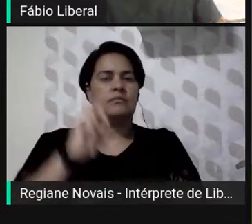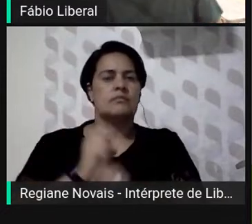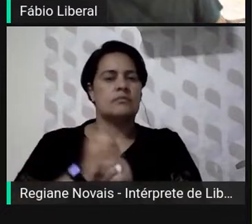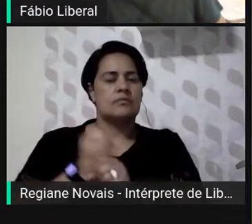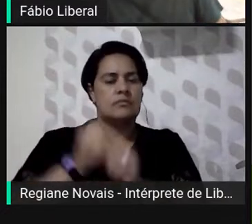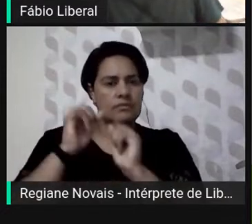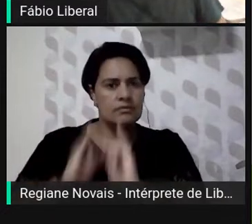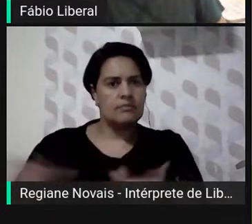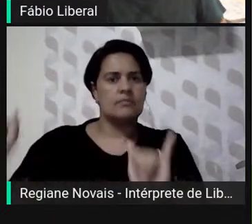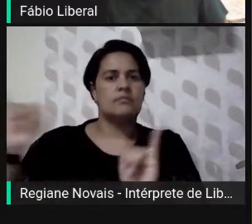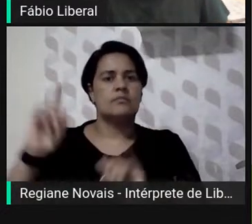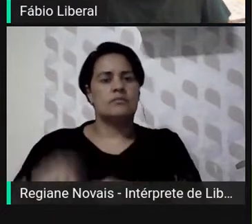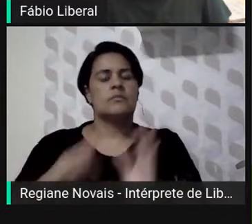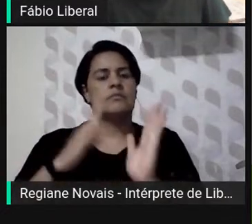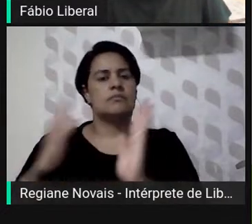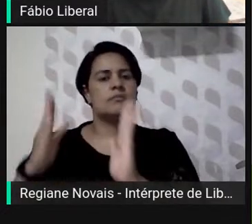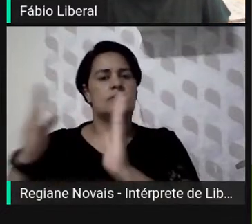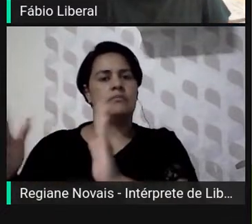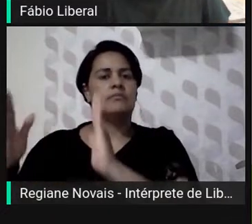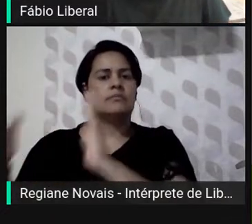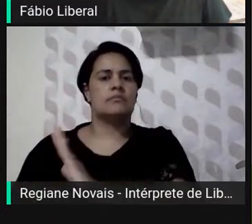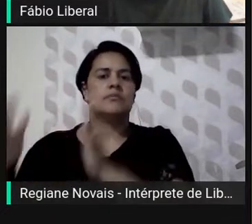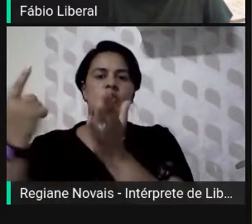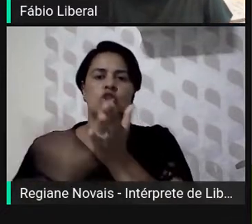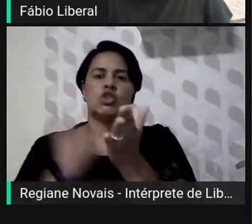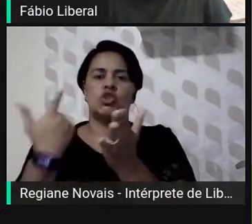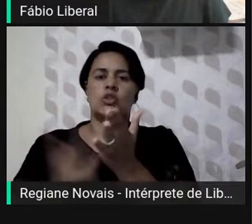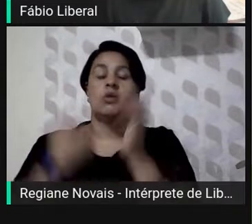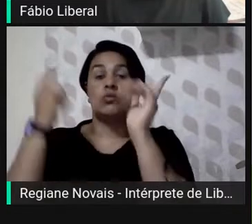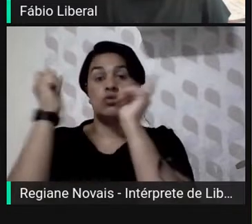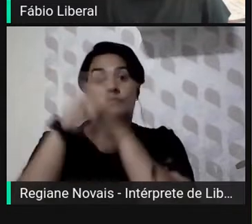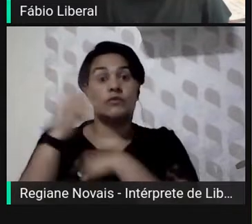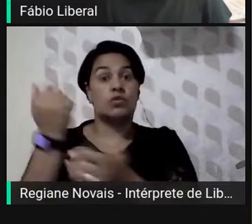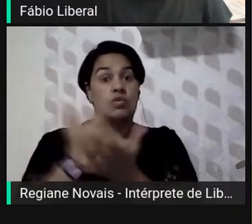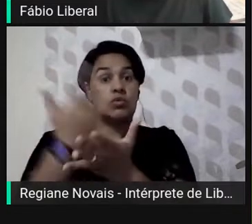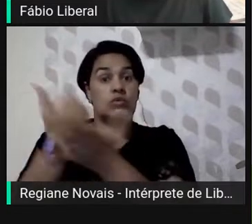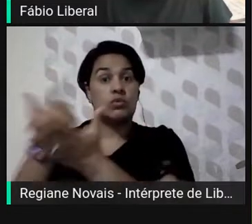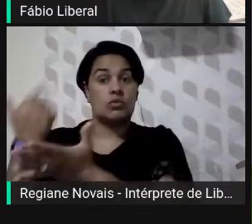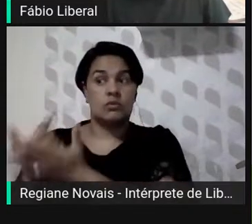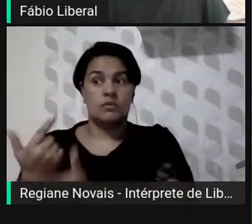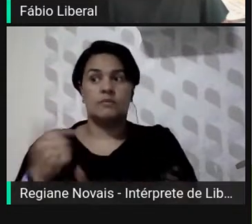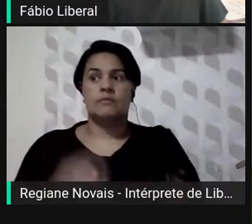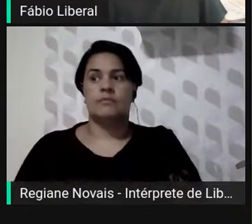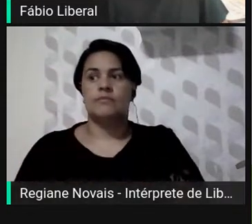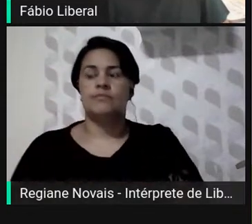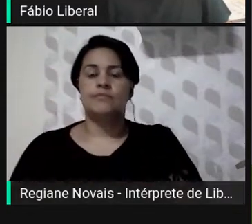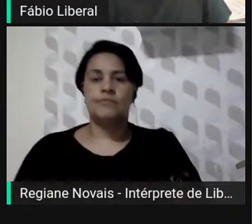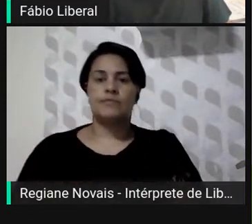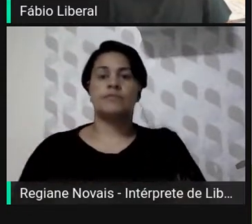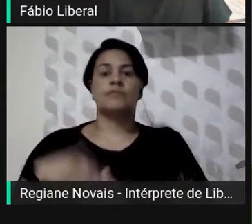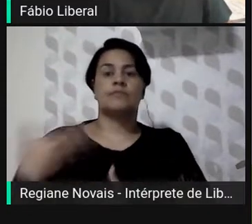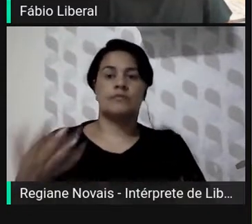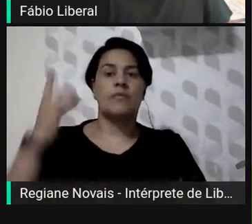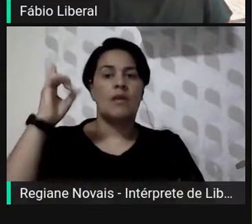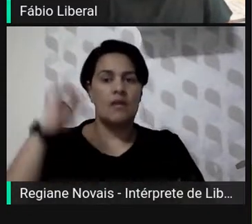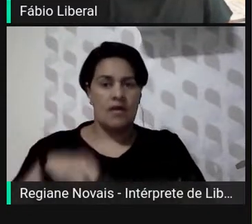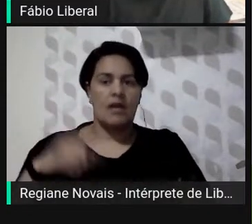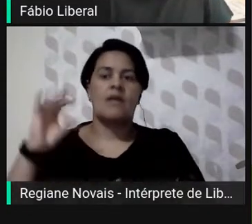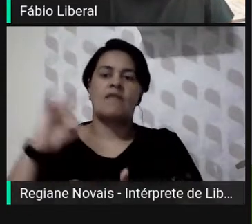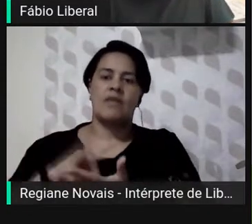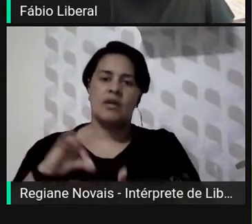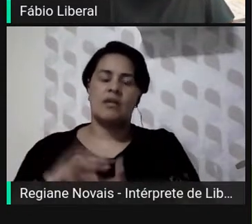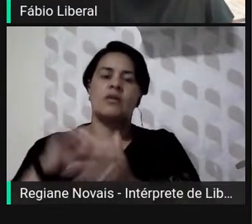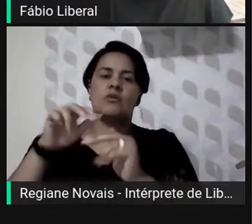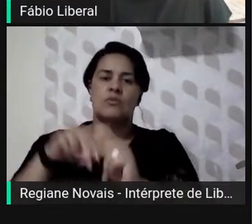aí, esparsos em jornais de difícil aquisição e de incômodo exame. Essa é justamente a razão alegada,